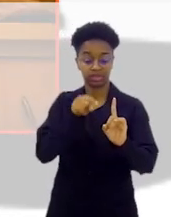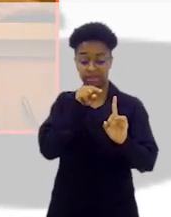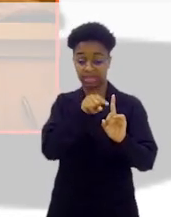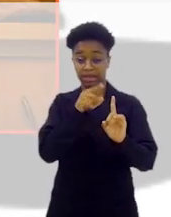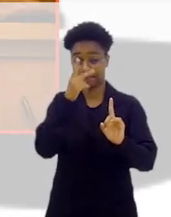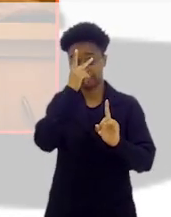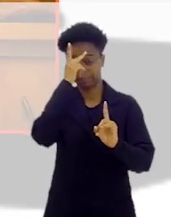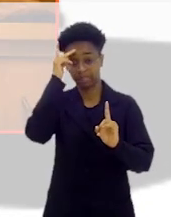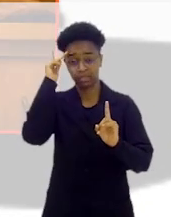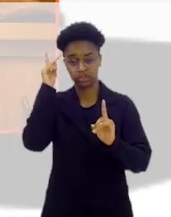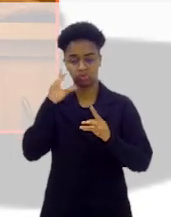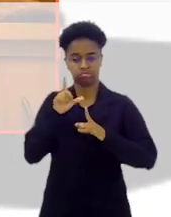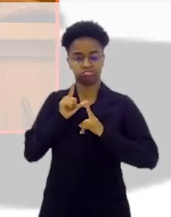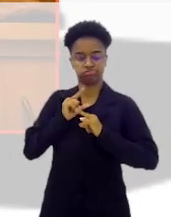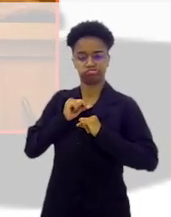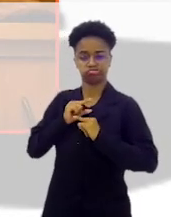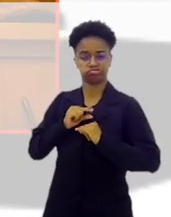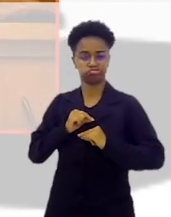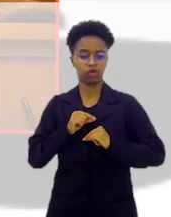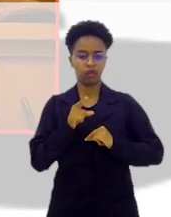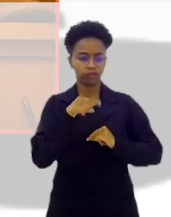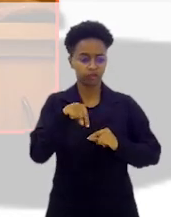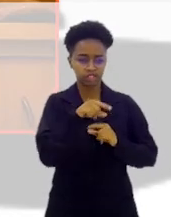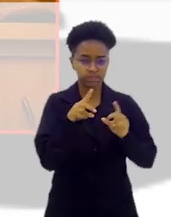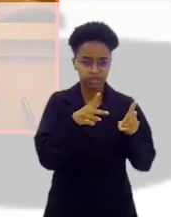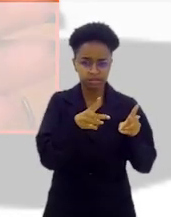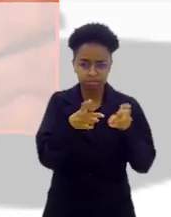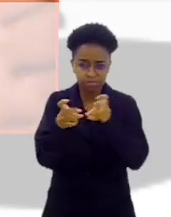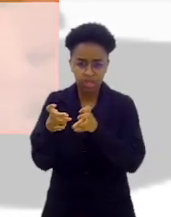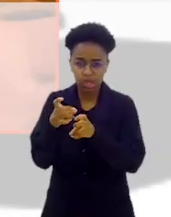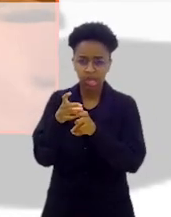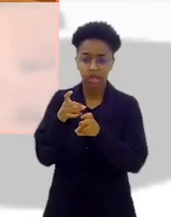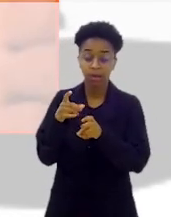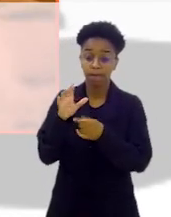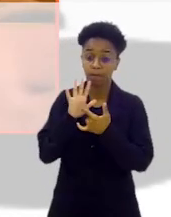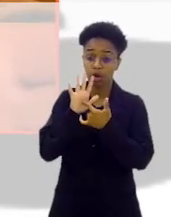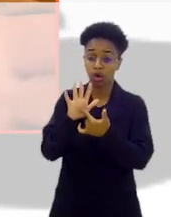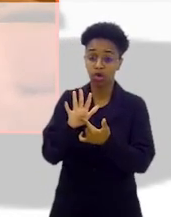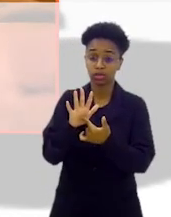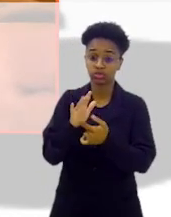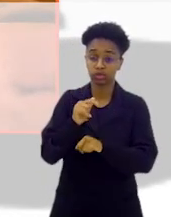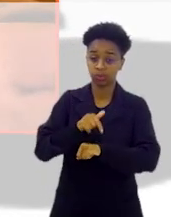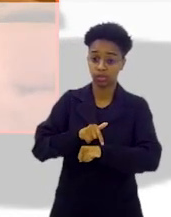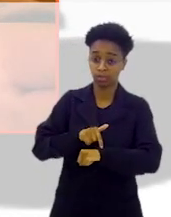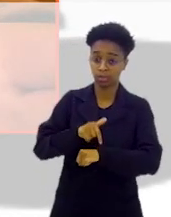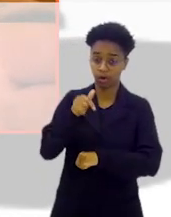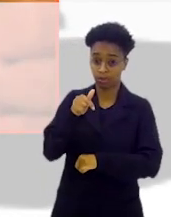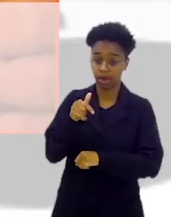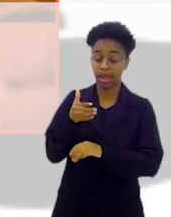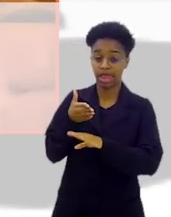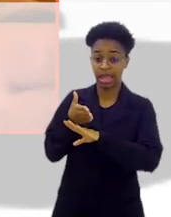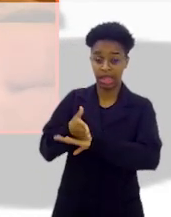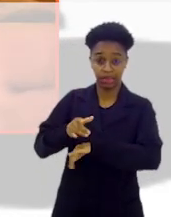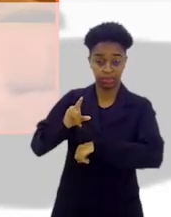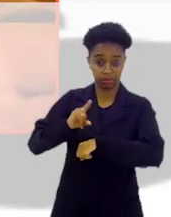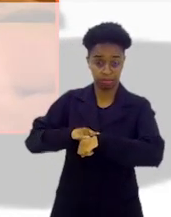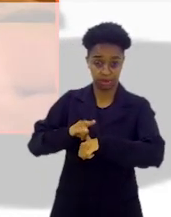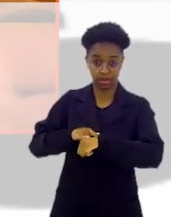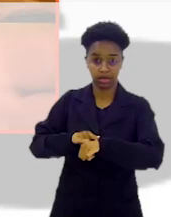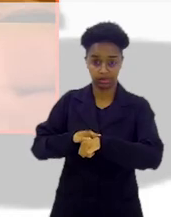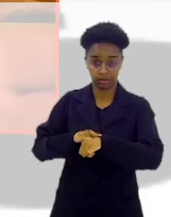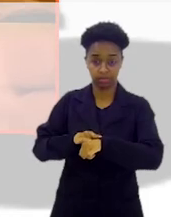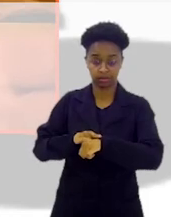Daquele figurão engravatado que você vê, conta desde o momento que ele entra no